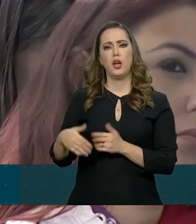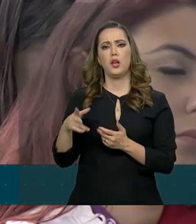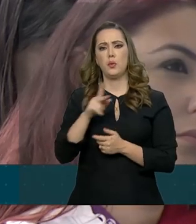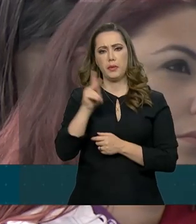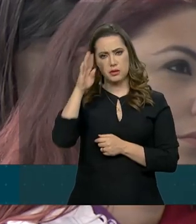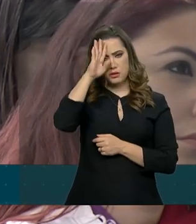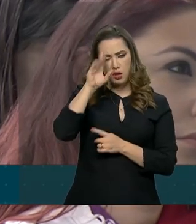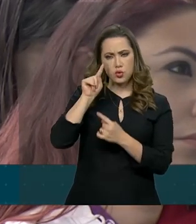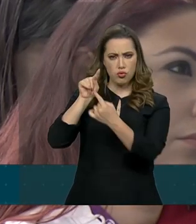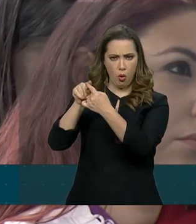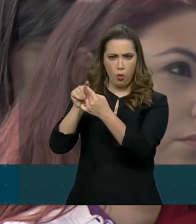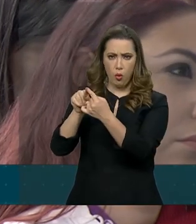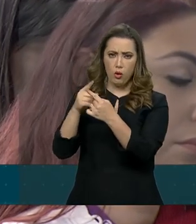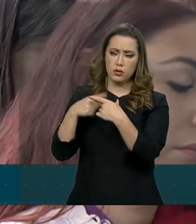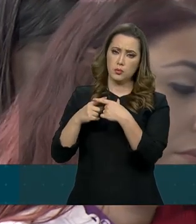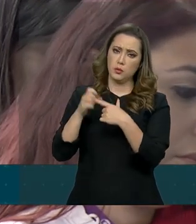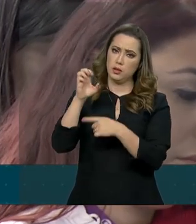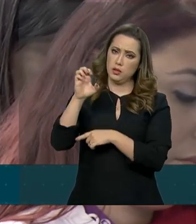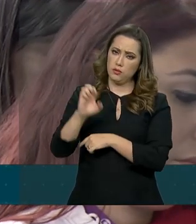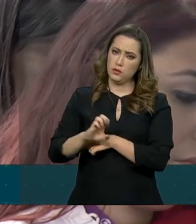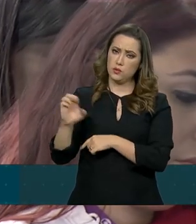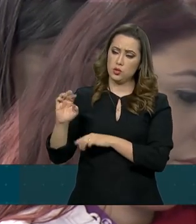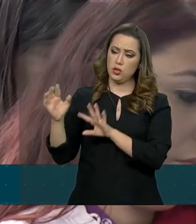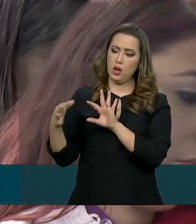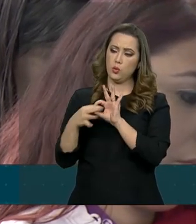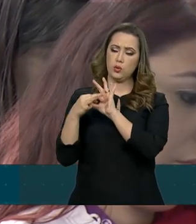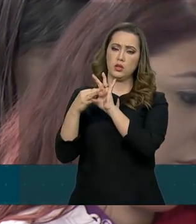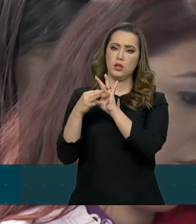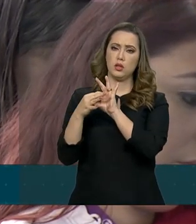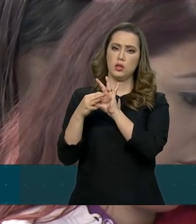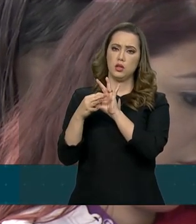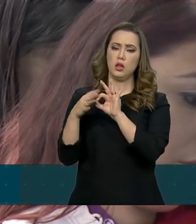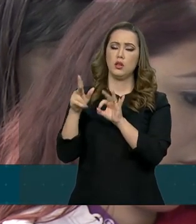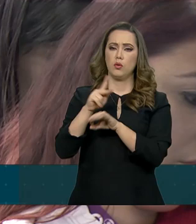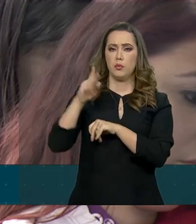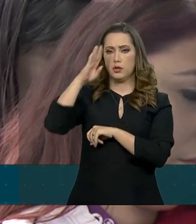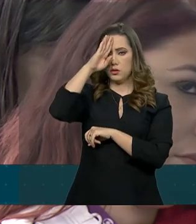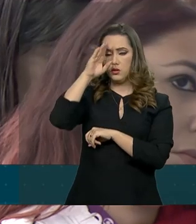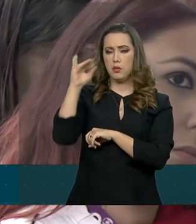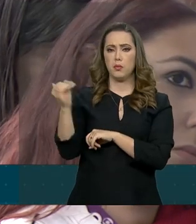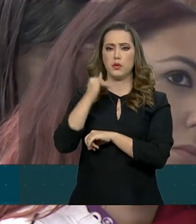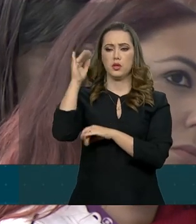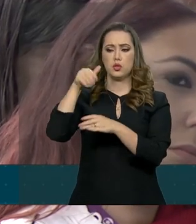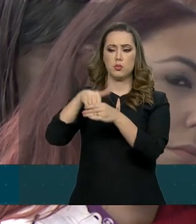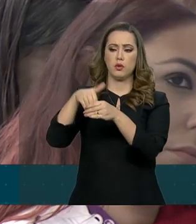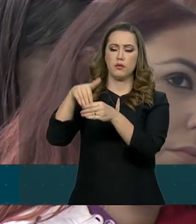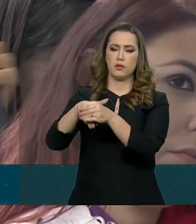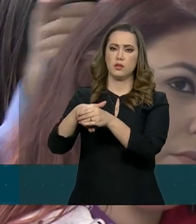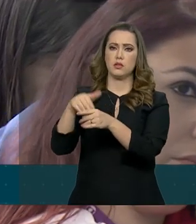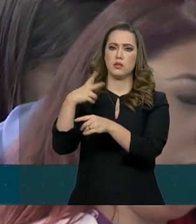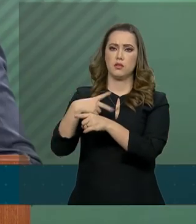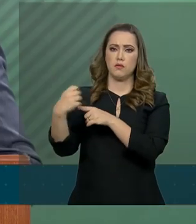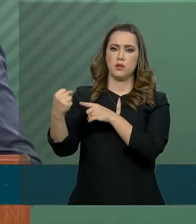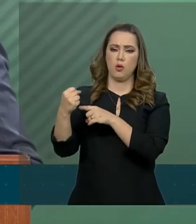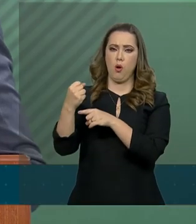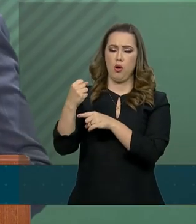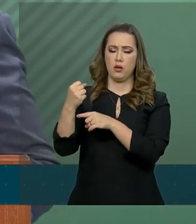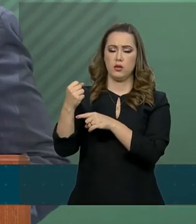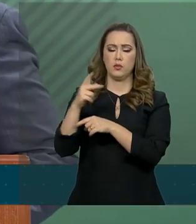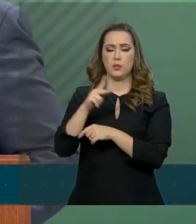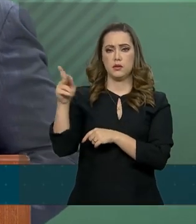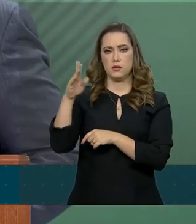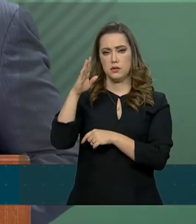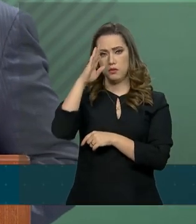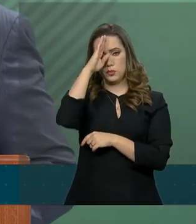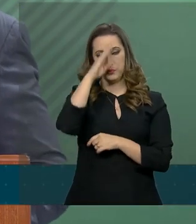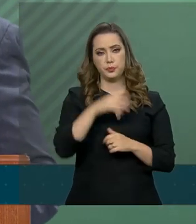evangélica, considerando aí que são aliados de primeira hora do governo e foram importantes para a eleição do presidente. Muito obrigado. Presidente, muito obrigado